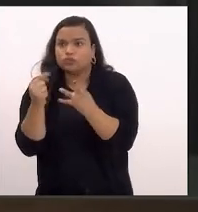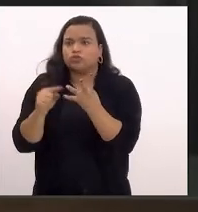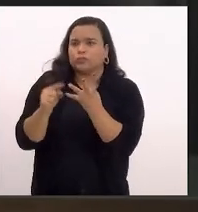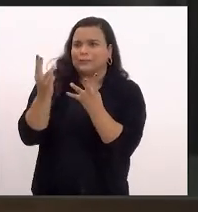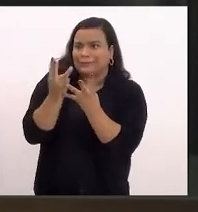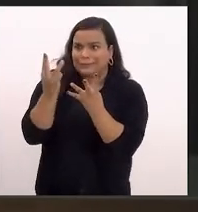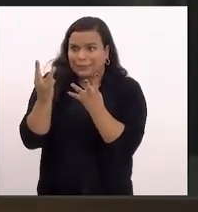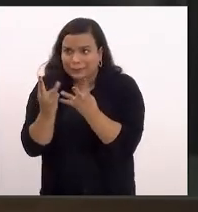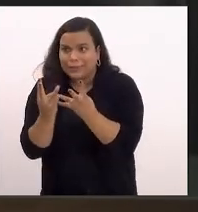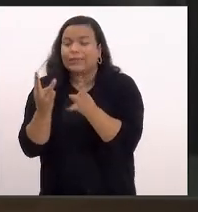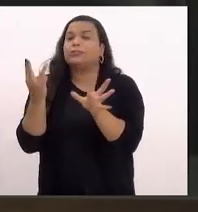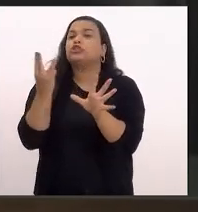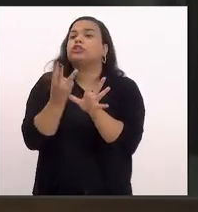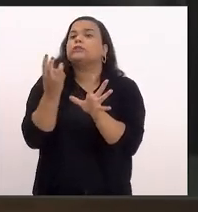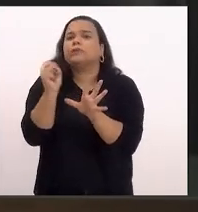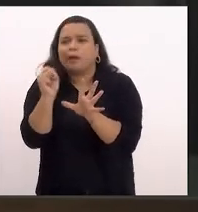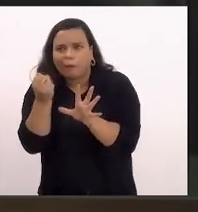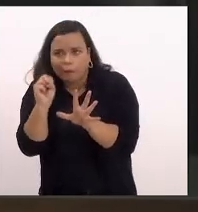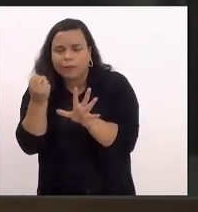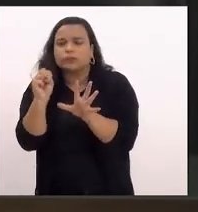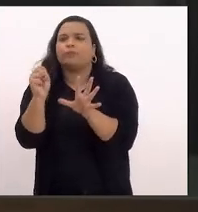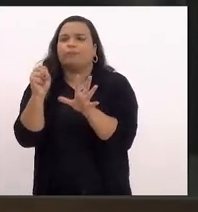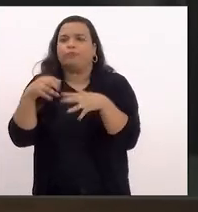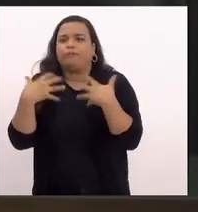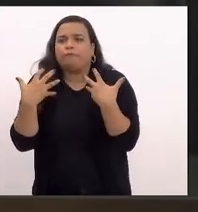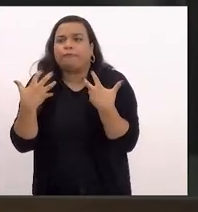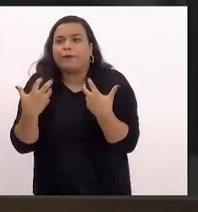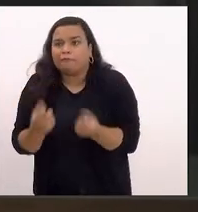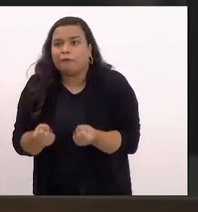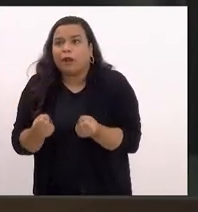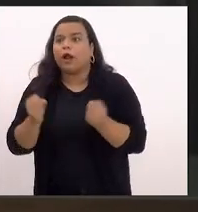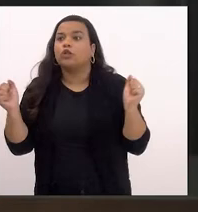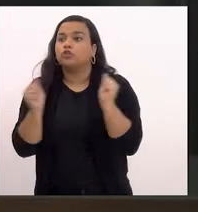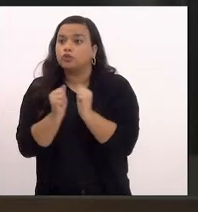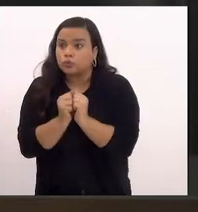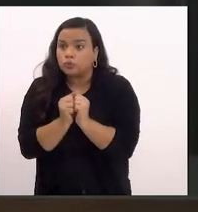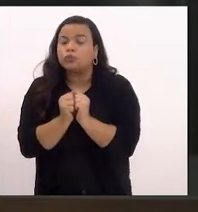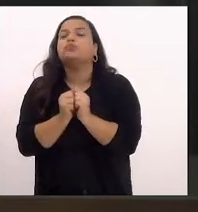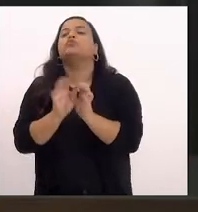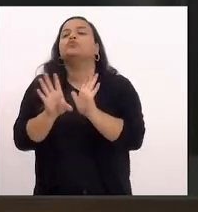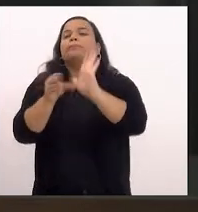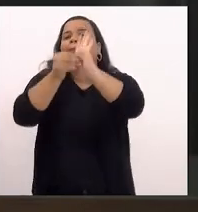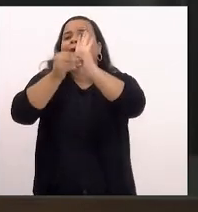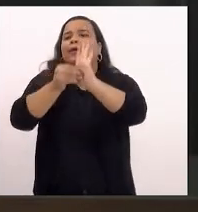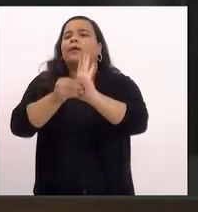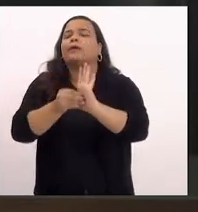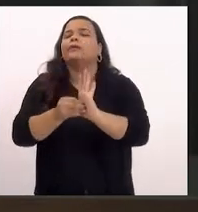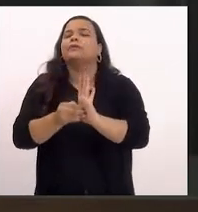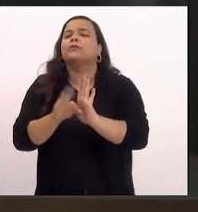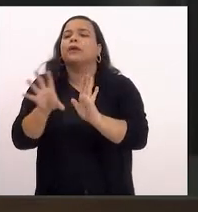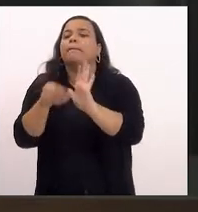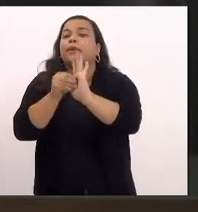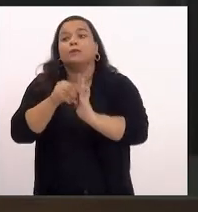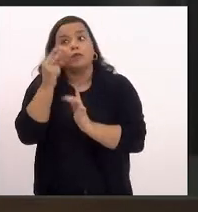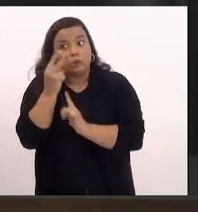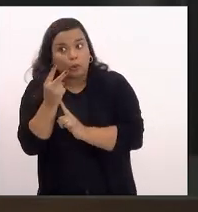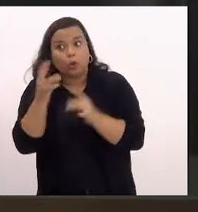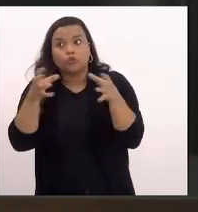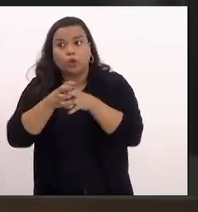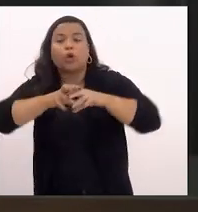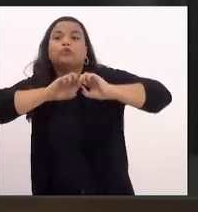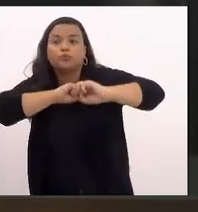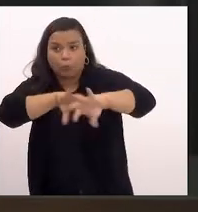38. Favorável com subemenda aglutinativa à emenda 2 da Comissão de Educação.